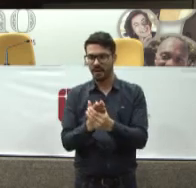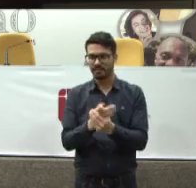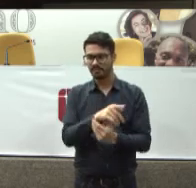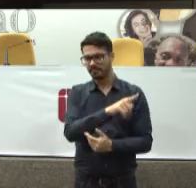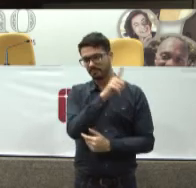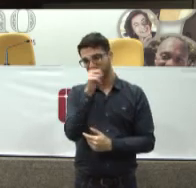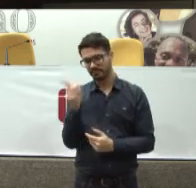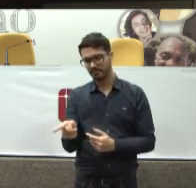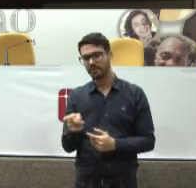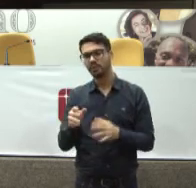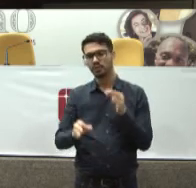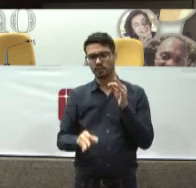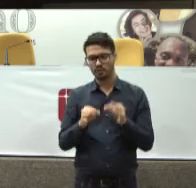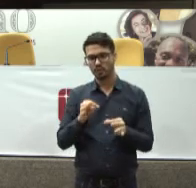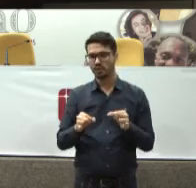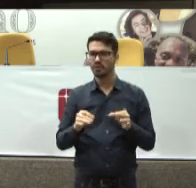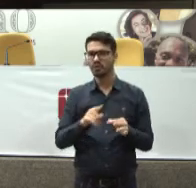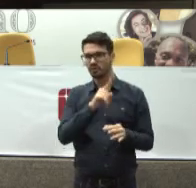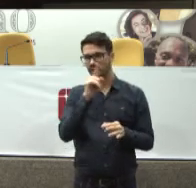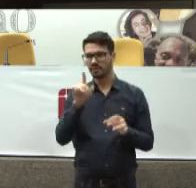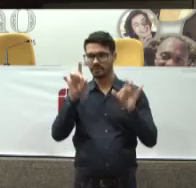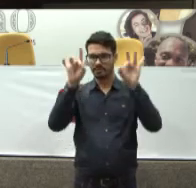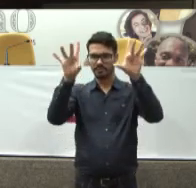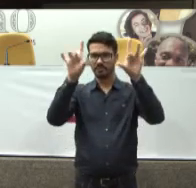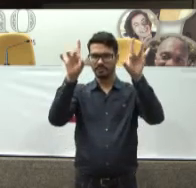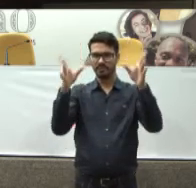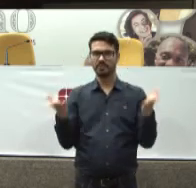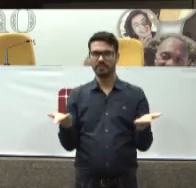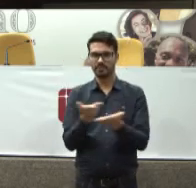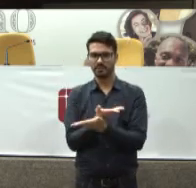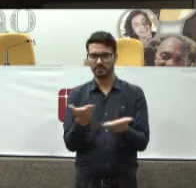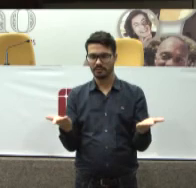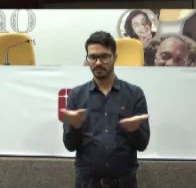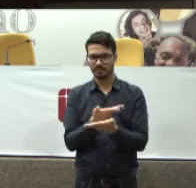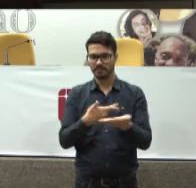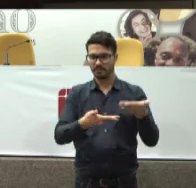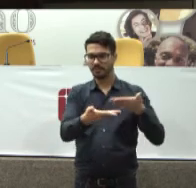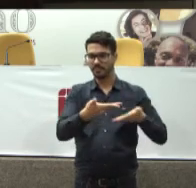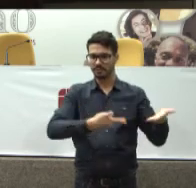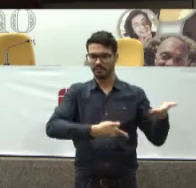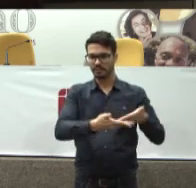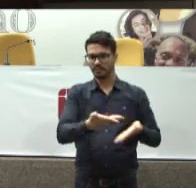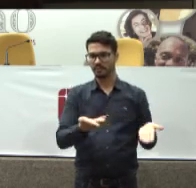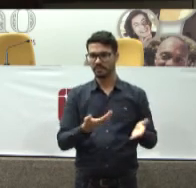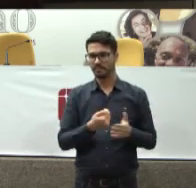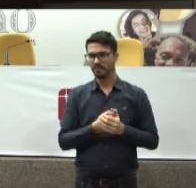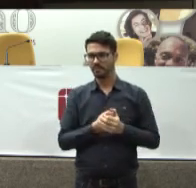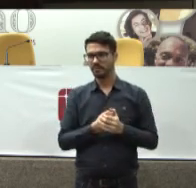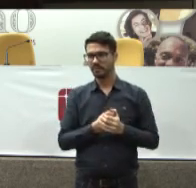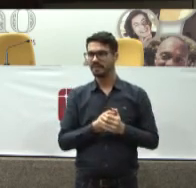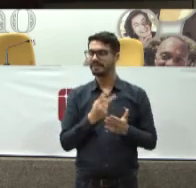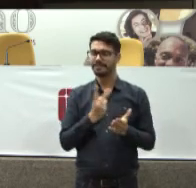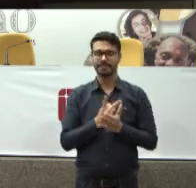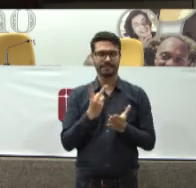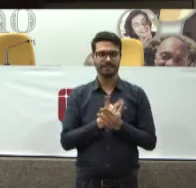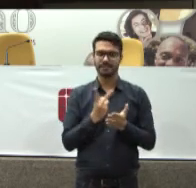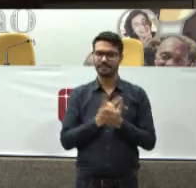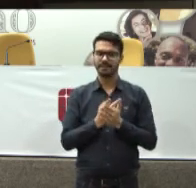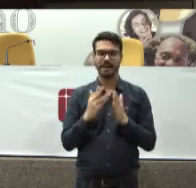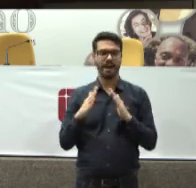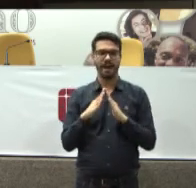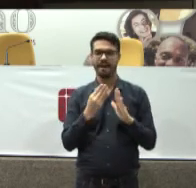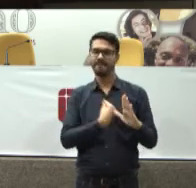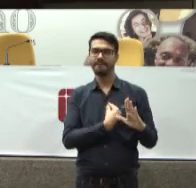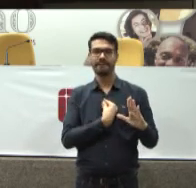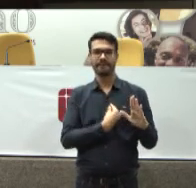especial Os juízes Do judizado especial Mediam as relações sociais De forma constante A vida está